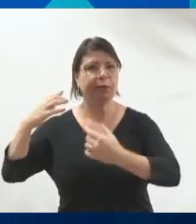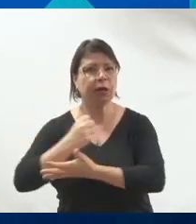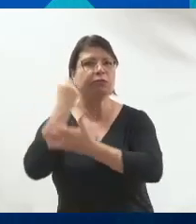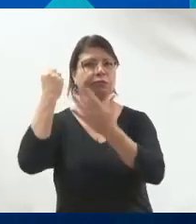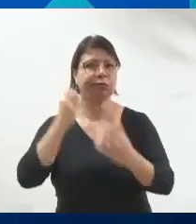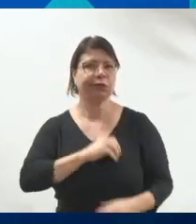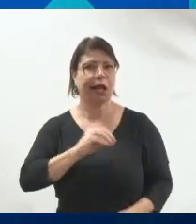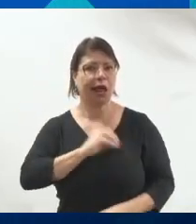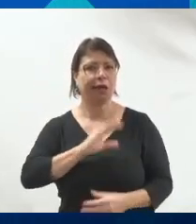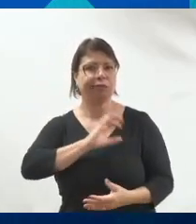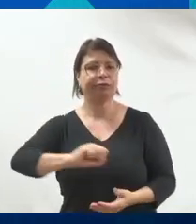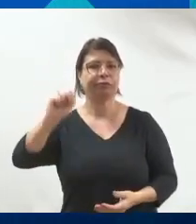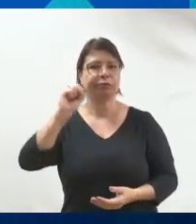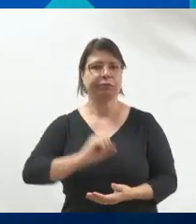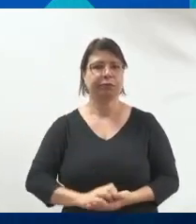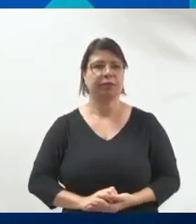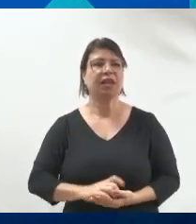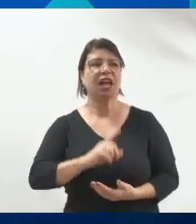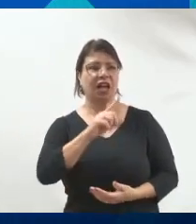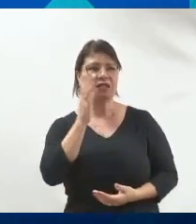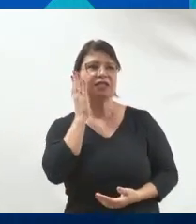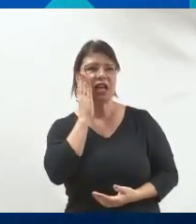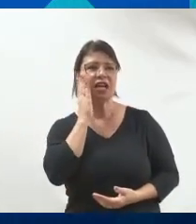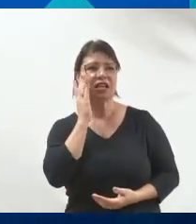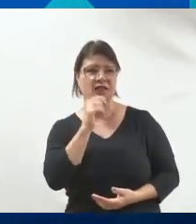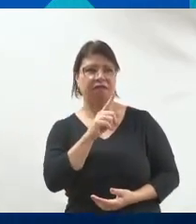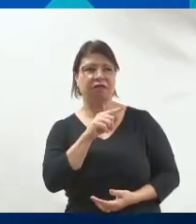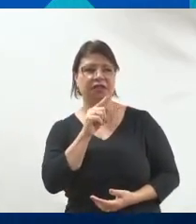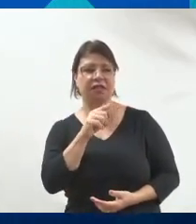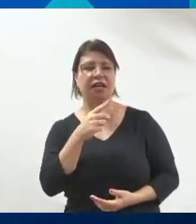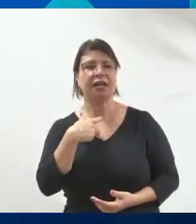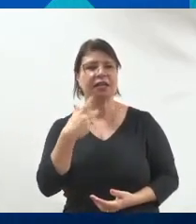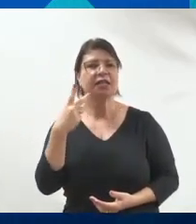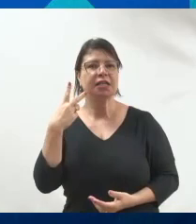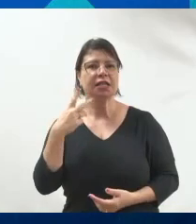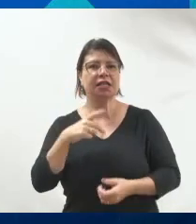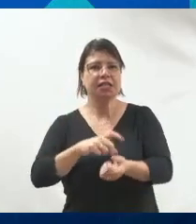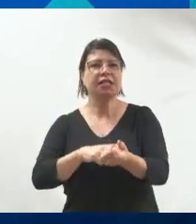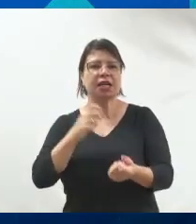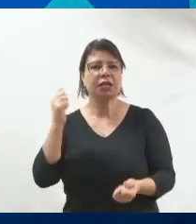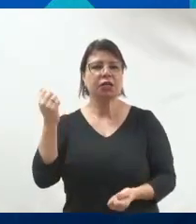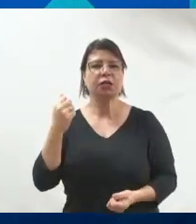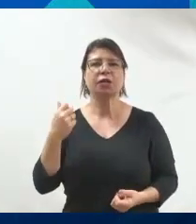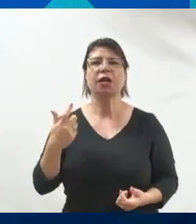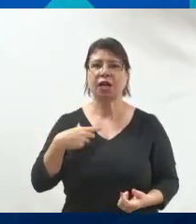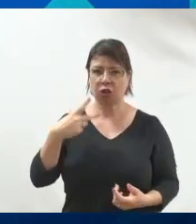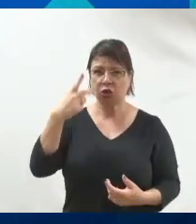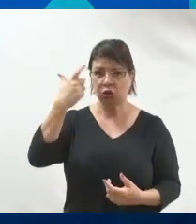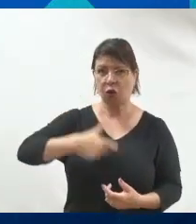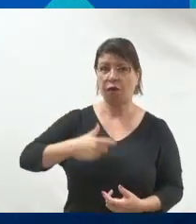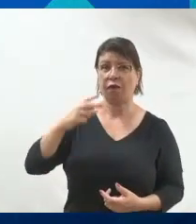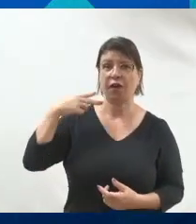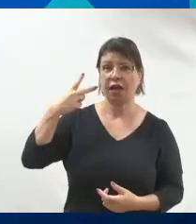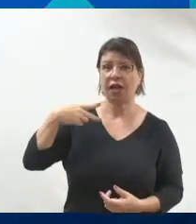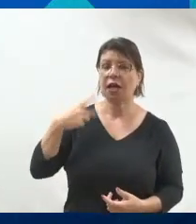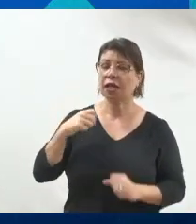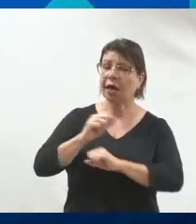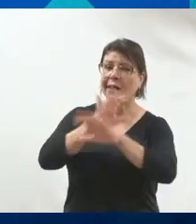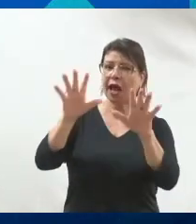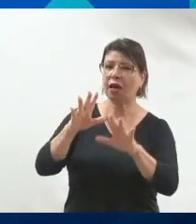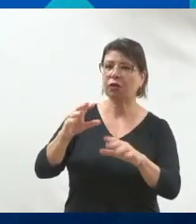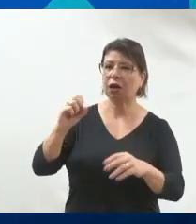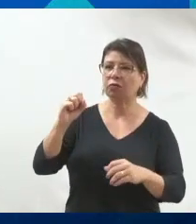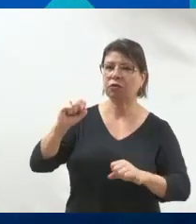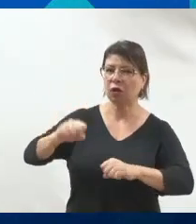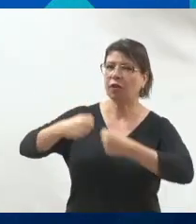próprio salário. E eu, Caio, eu sei que você realmente veio de de birço, sangue de primeira. Eu sou vereador e é claro que eu não defendo bandido